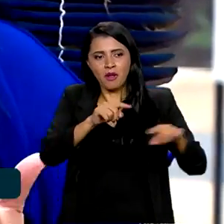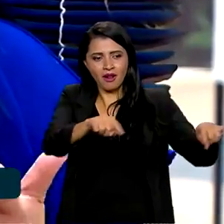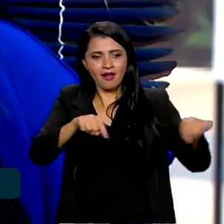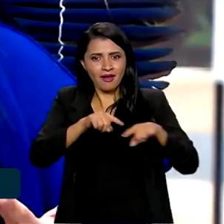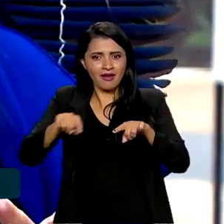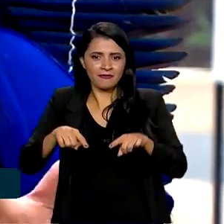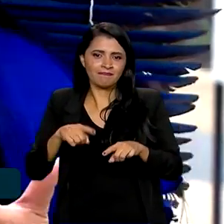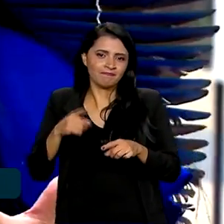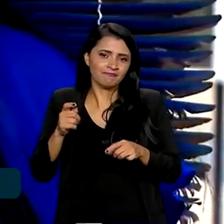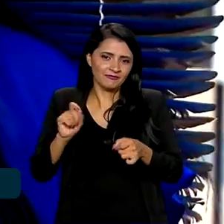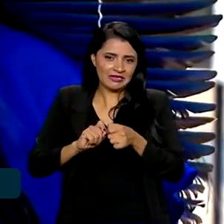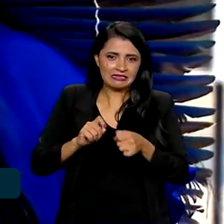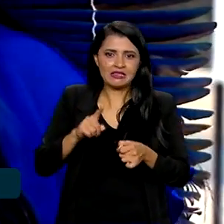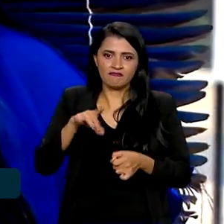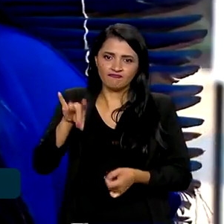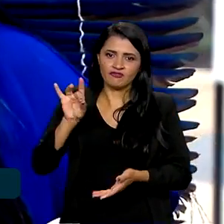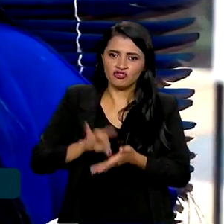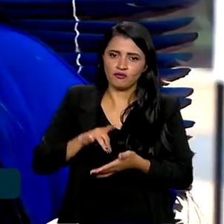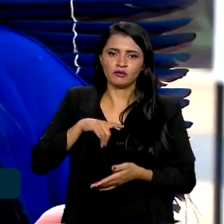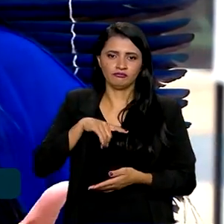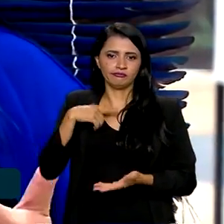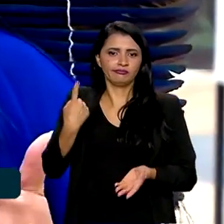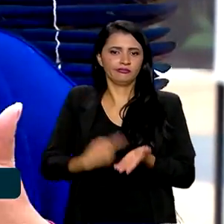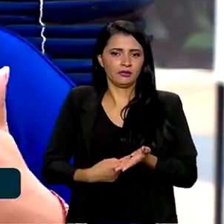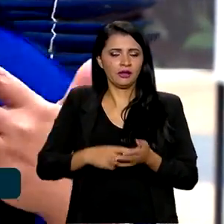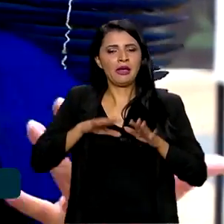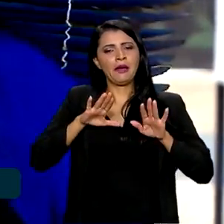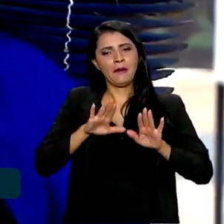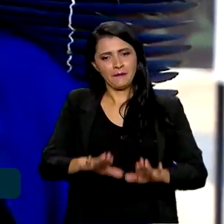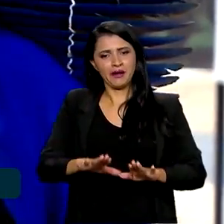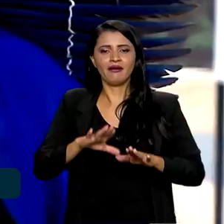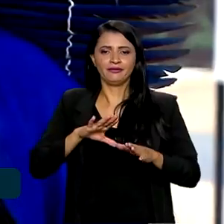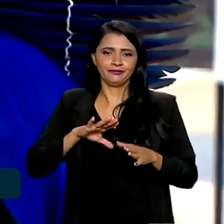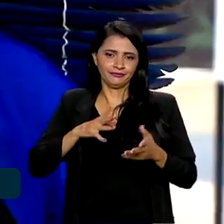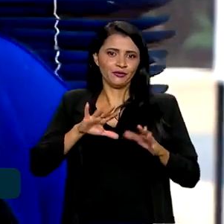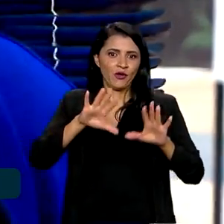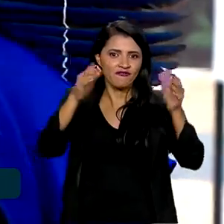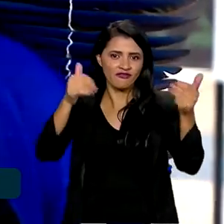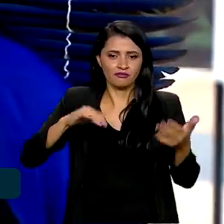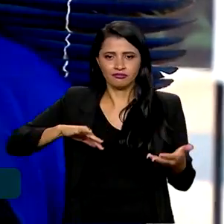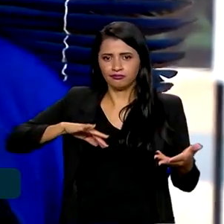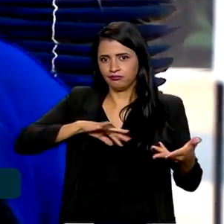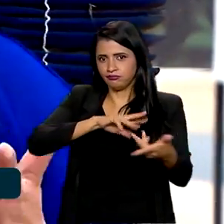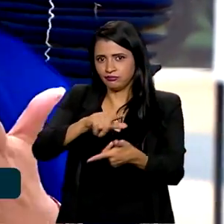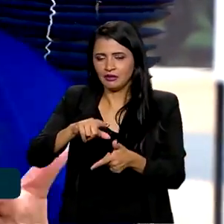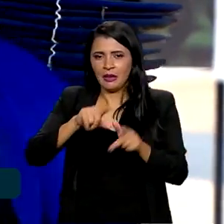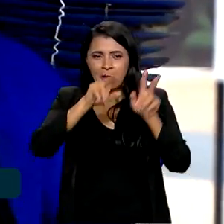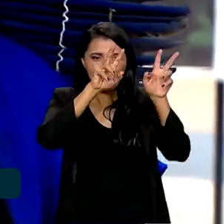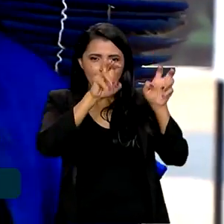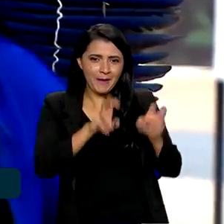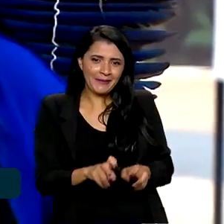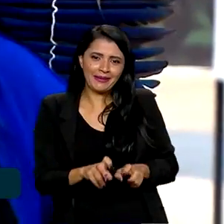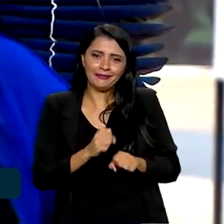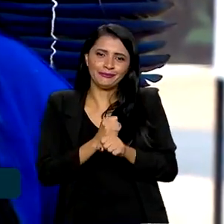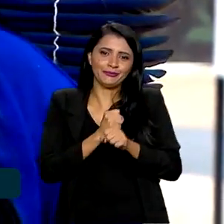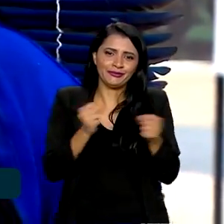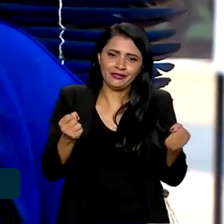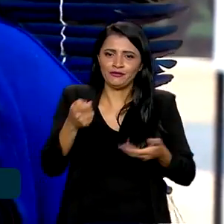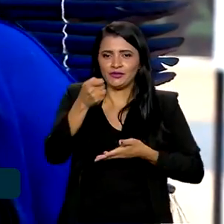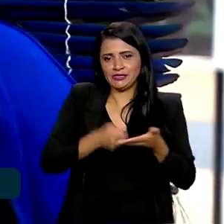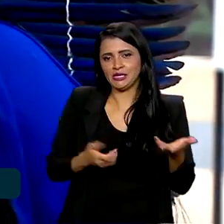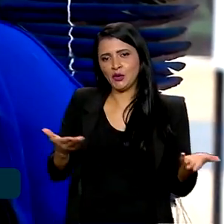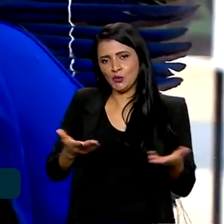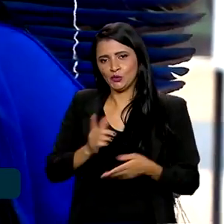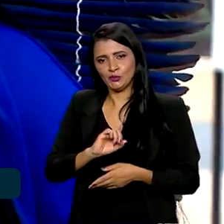efetivando esse compromisso. Mas, num evento internacional aqui, com tantas pautas, não foi possível assinar hoje.